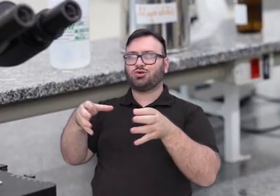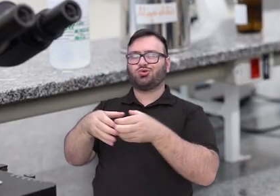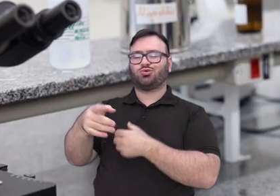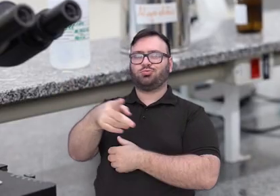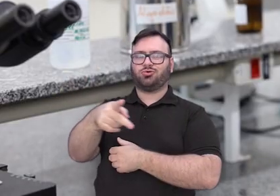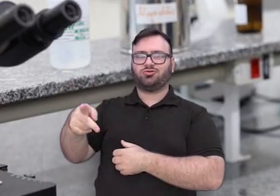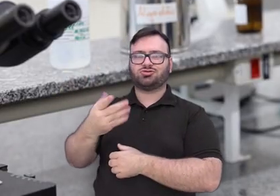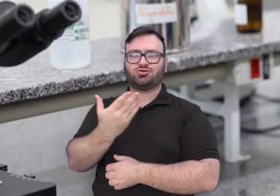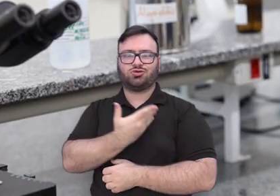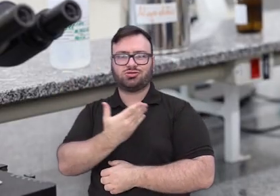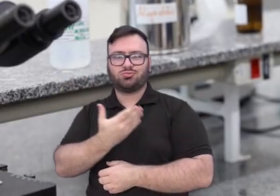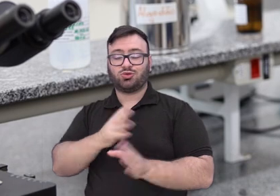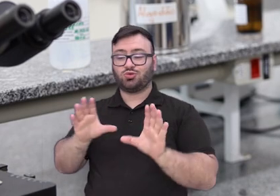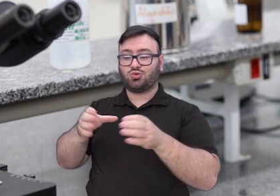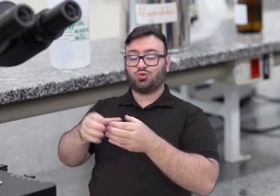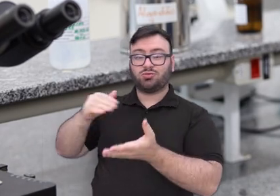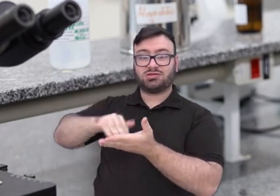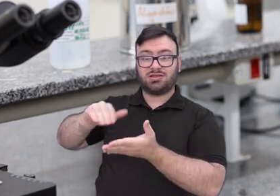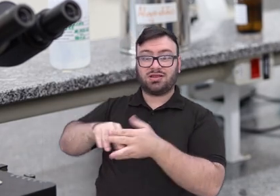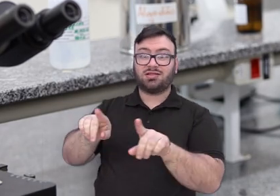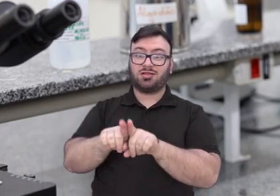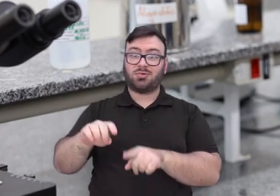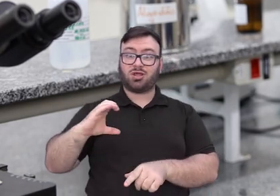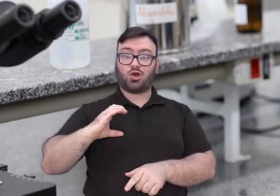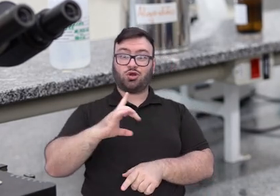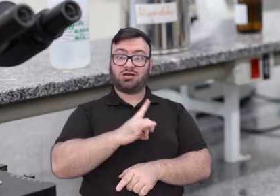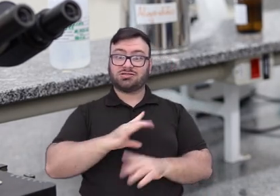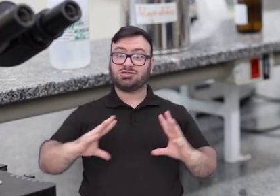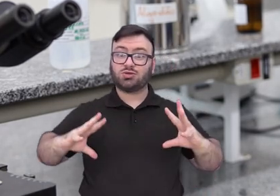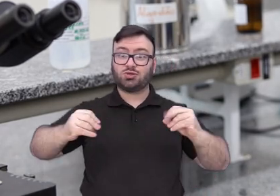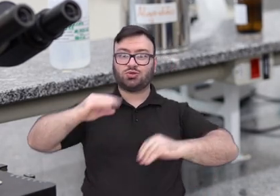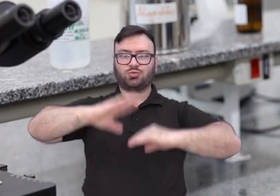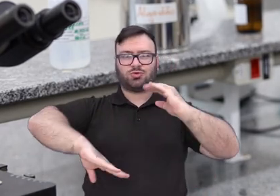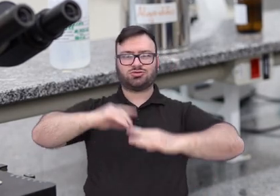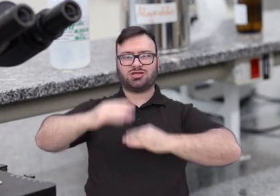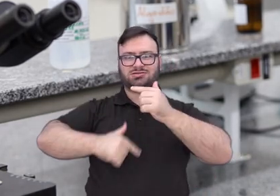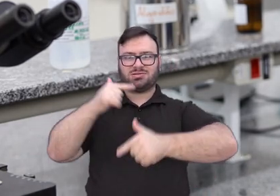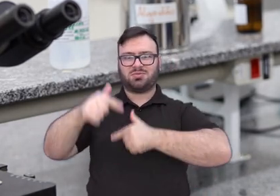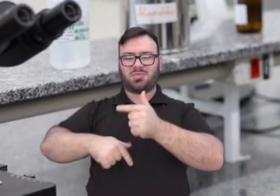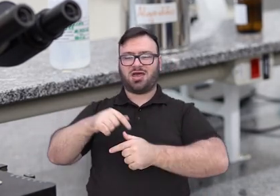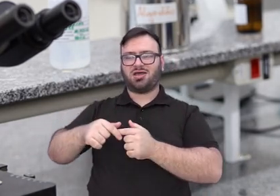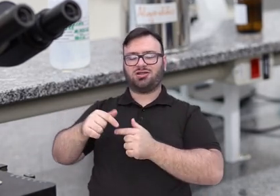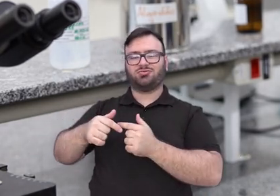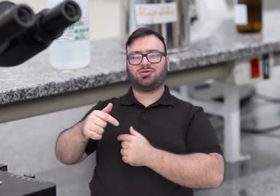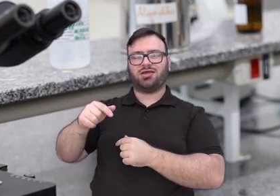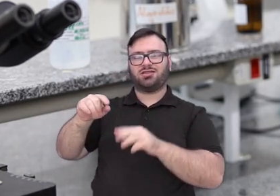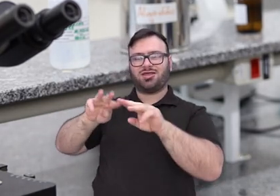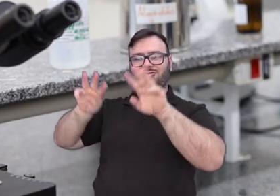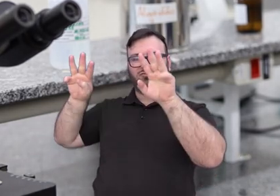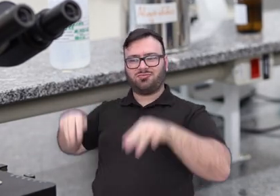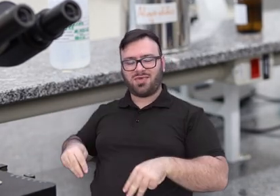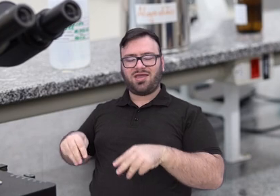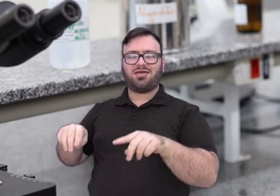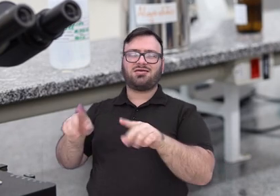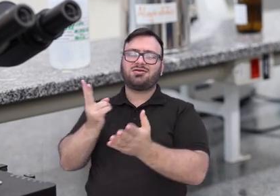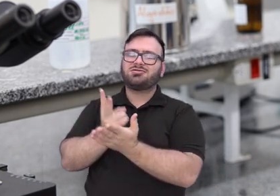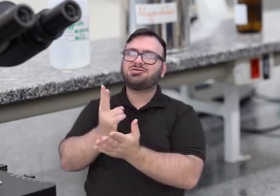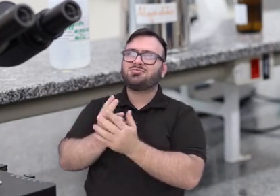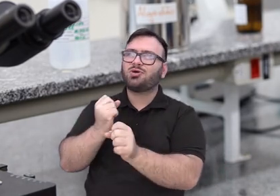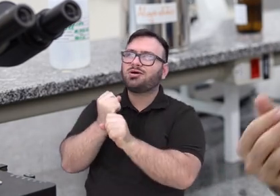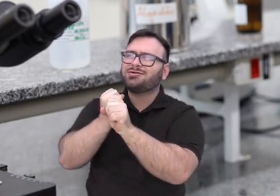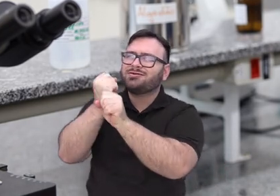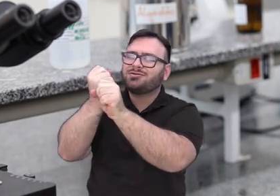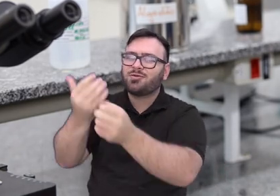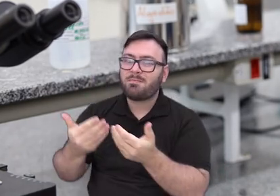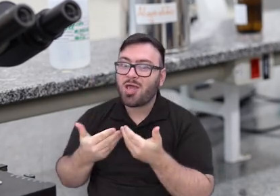colegas, ao pessoal da secretaria, da coordenação e todos os profissionais que trabalham na faculdade. E dizer que espero cada vez anos melhores,